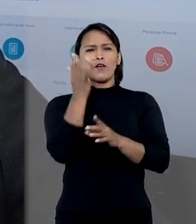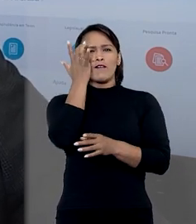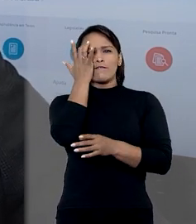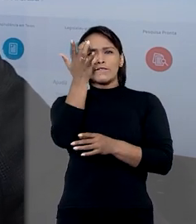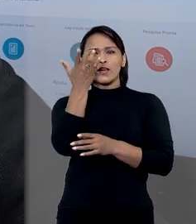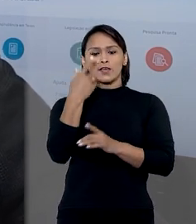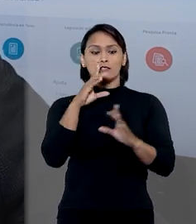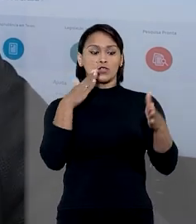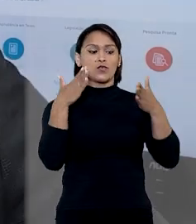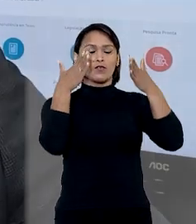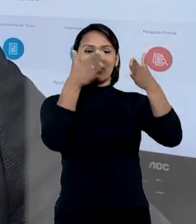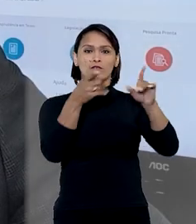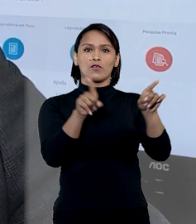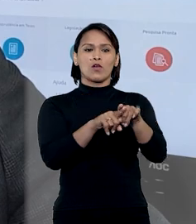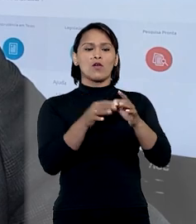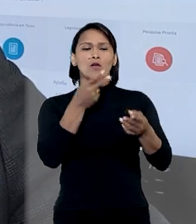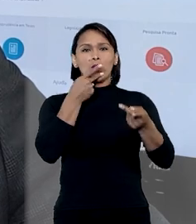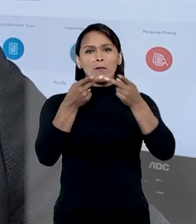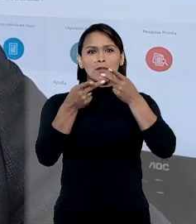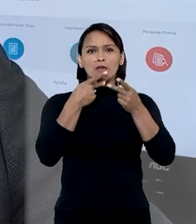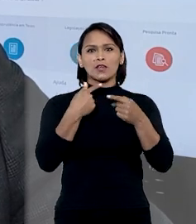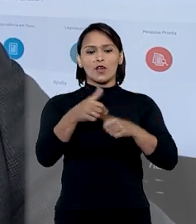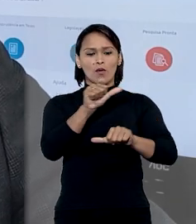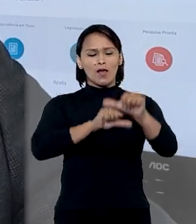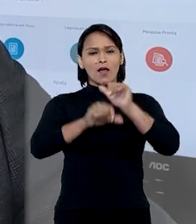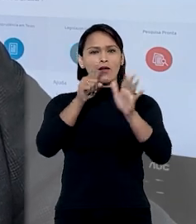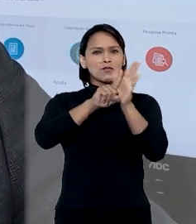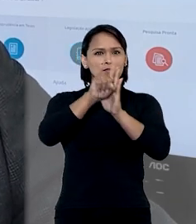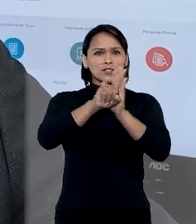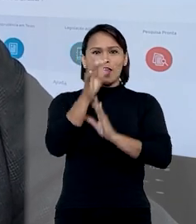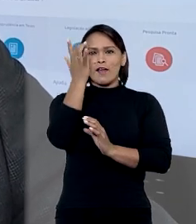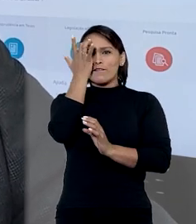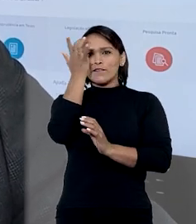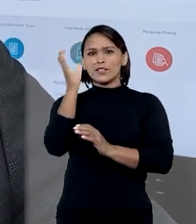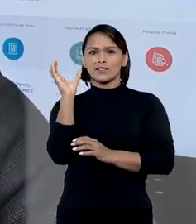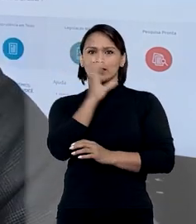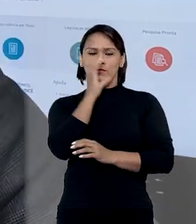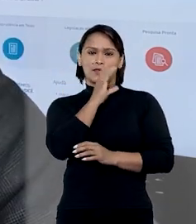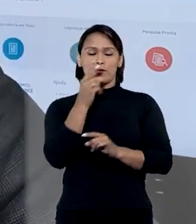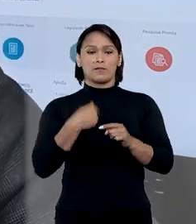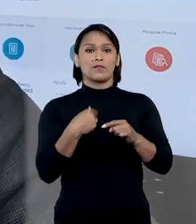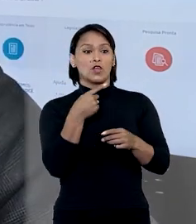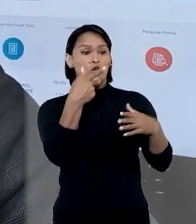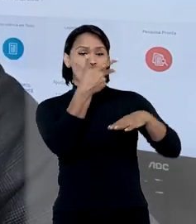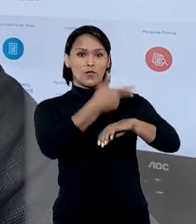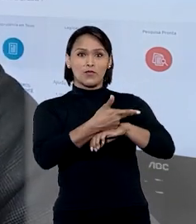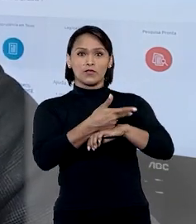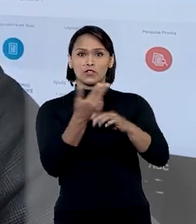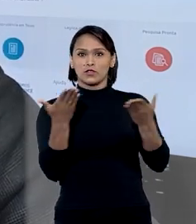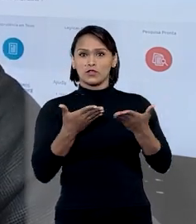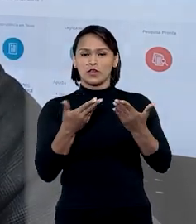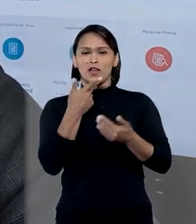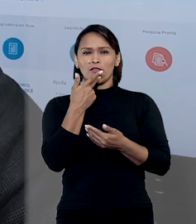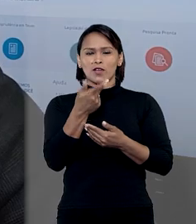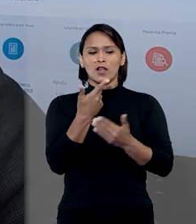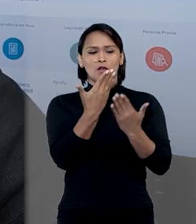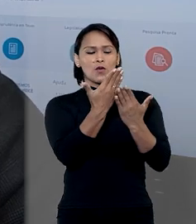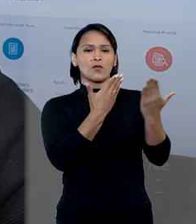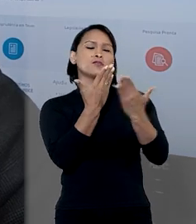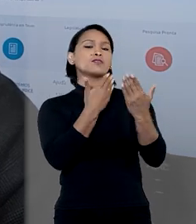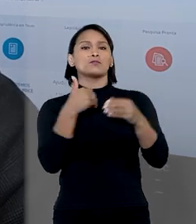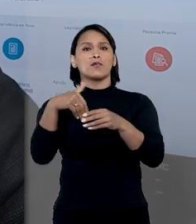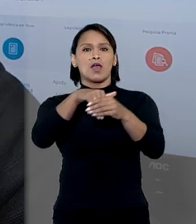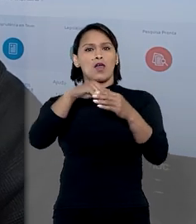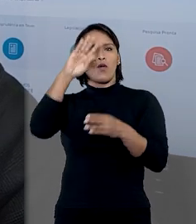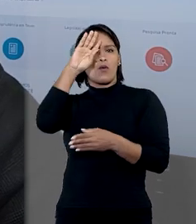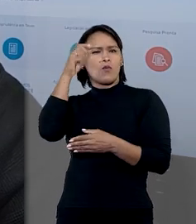simples e objetiva dicas que ajudam a tornar a sua pesquisa ainda mais eficiente. No vídeo de hoje, nós vamos falar sobre o espelho do